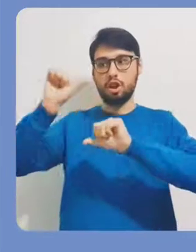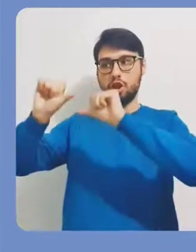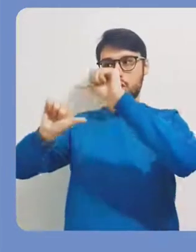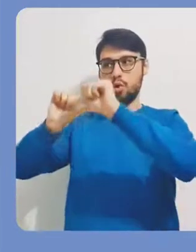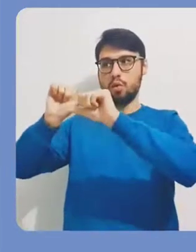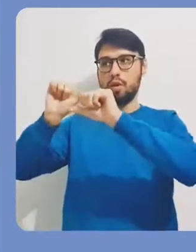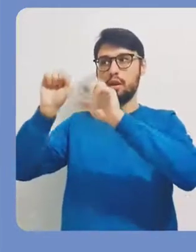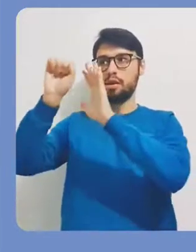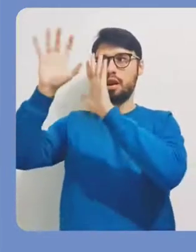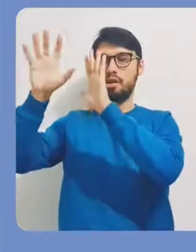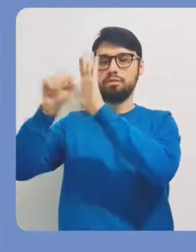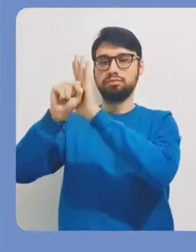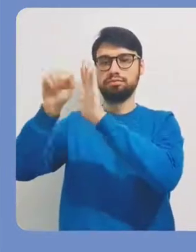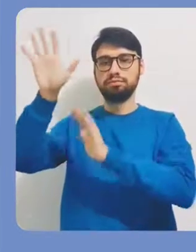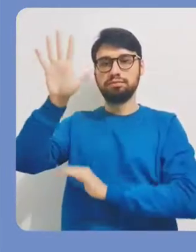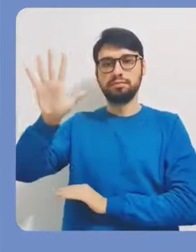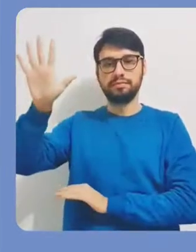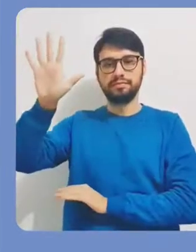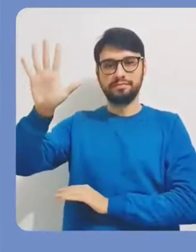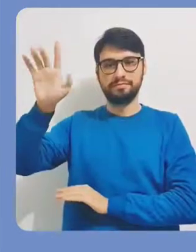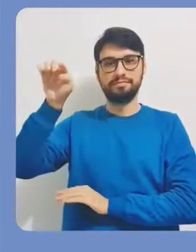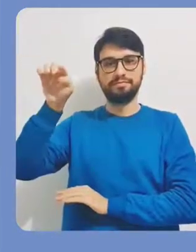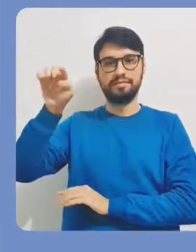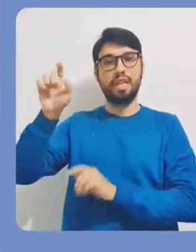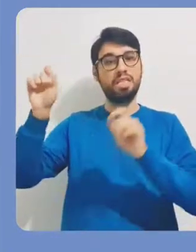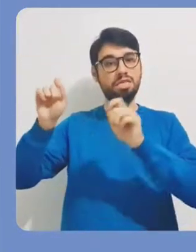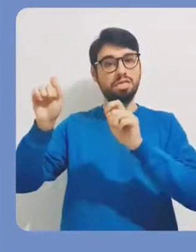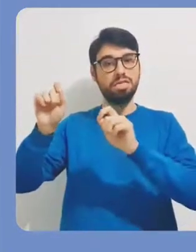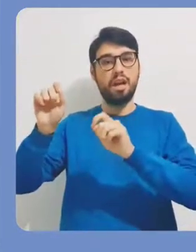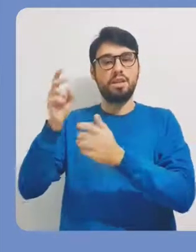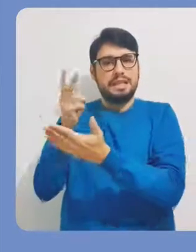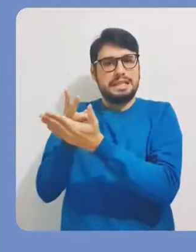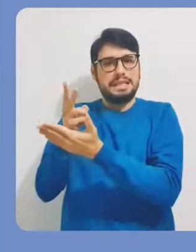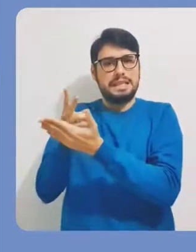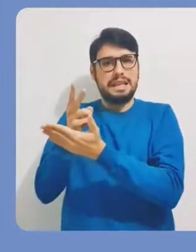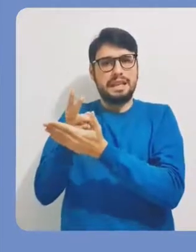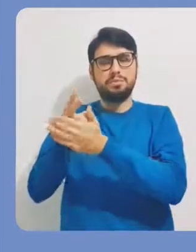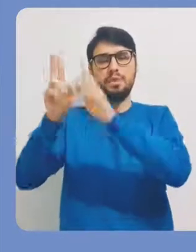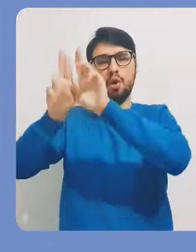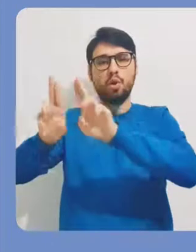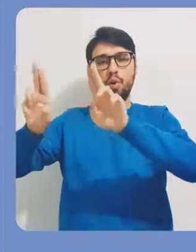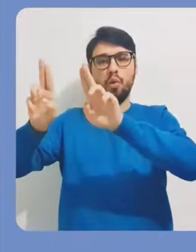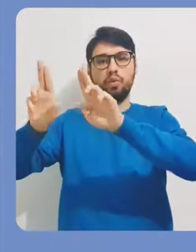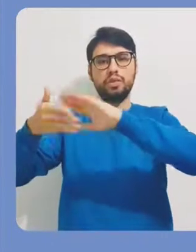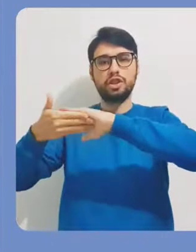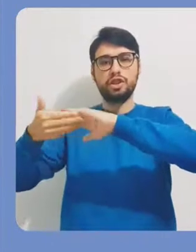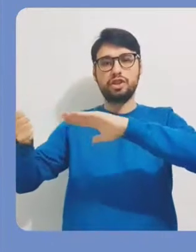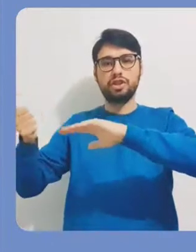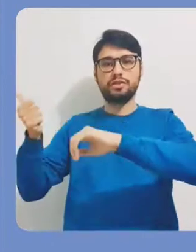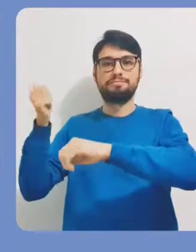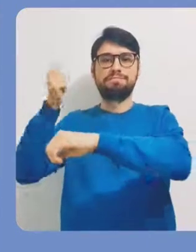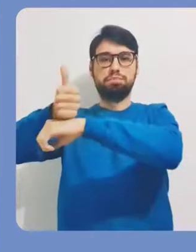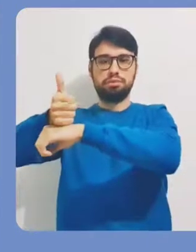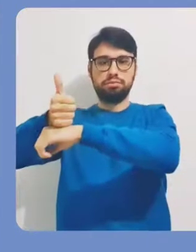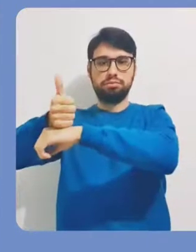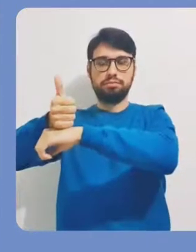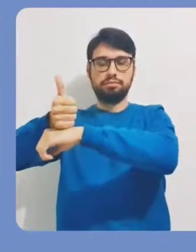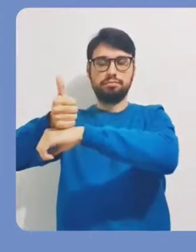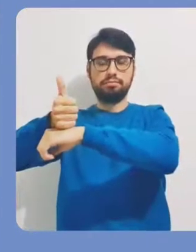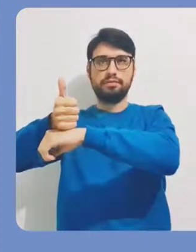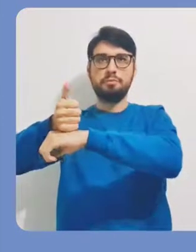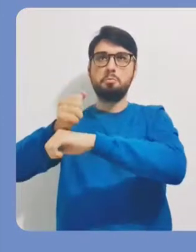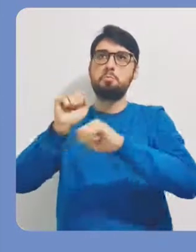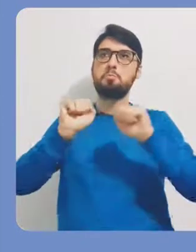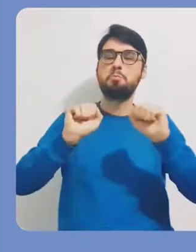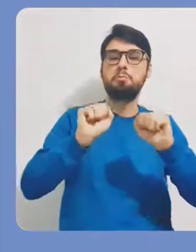Uma outra possibilidade é de alteração da logo. A logo que pode ser alterada é esse brasão aqui, que no caso